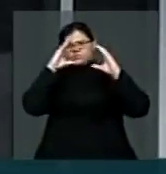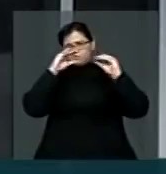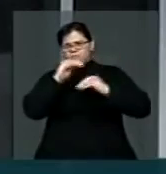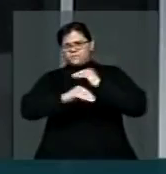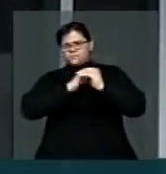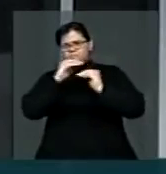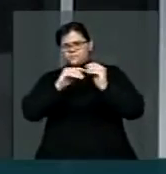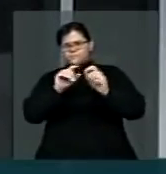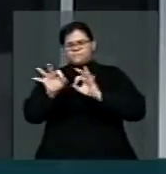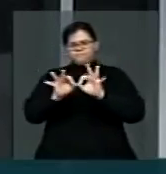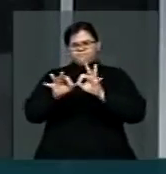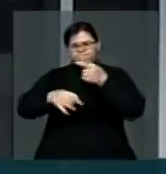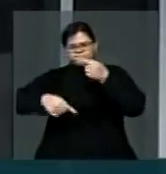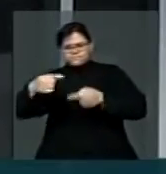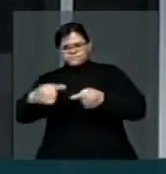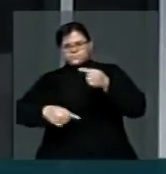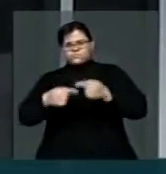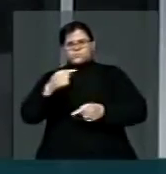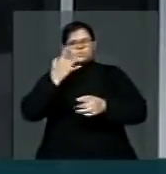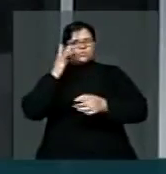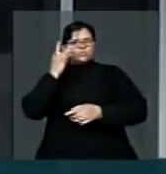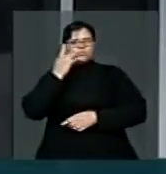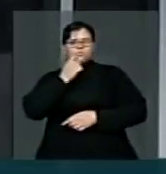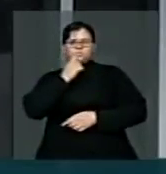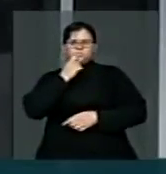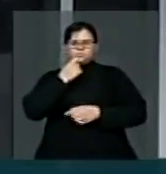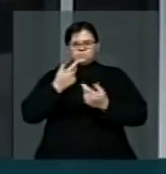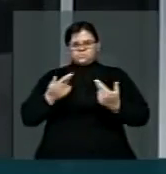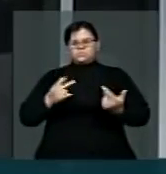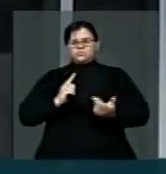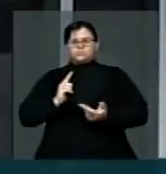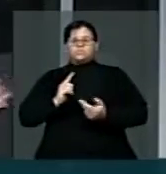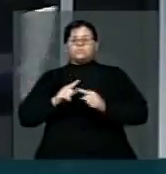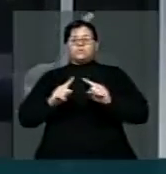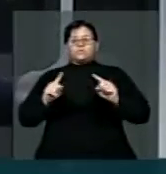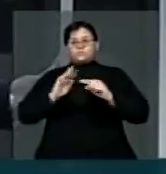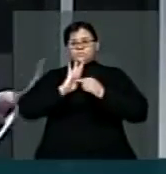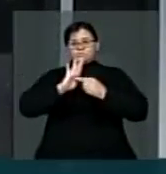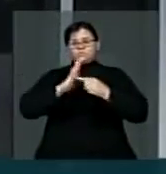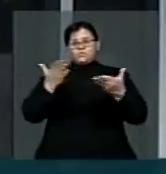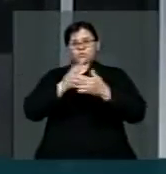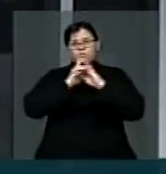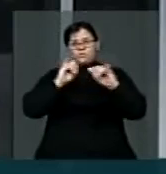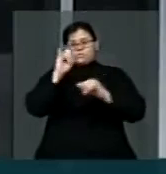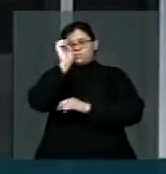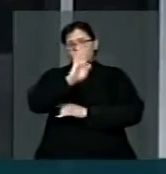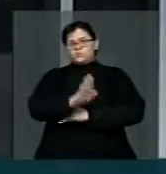embates, de dúvidas, de discussão e que trazem ao Brasil uma notícia boa,